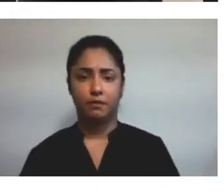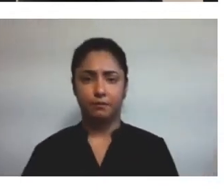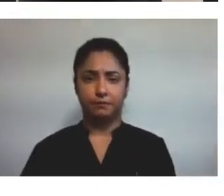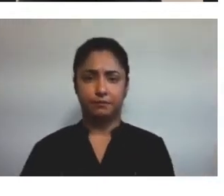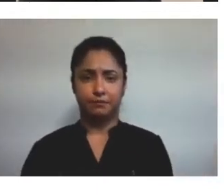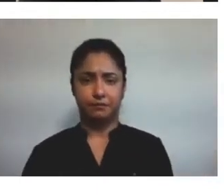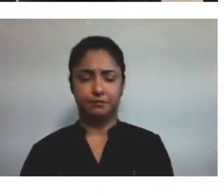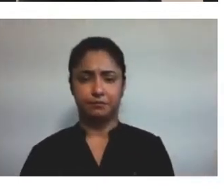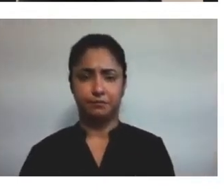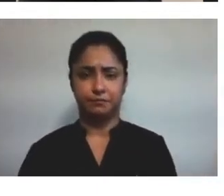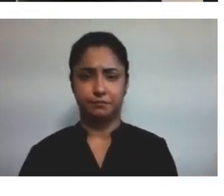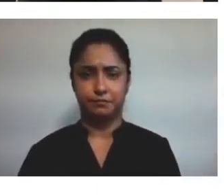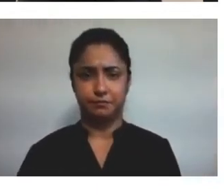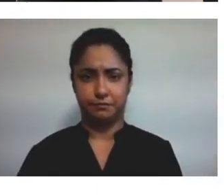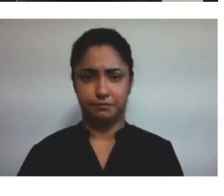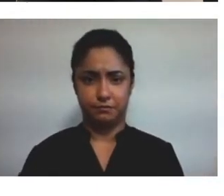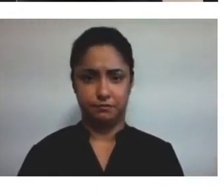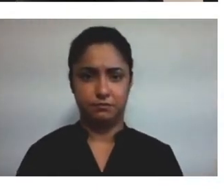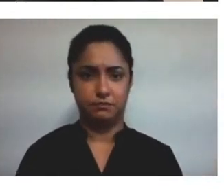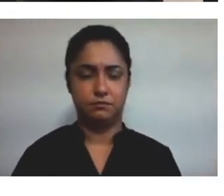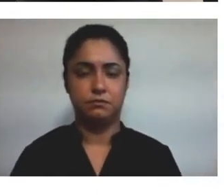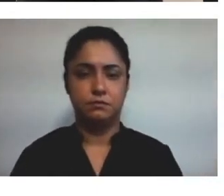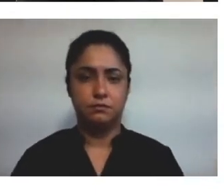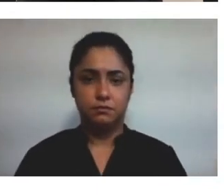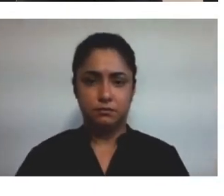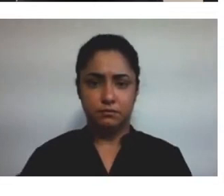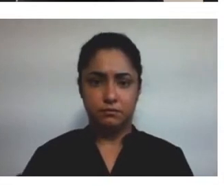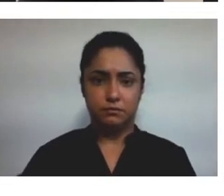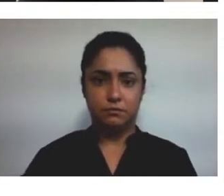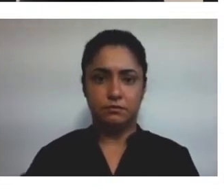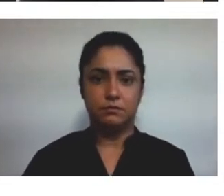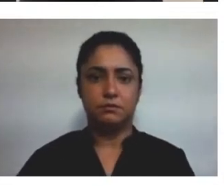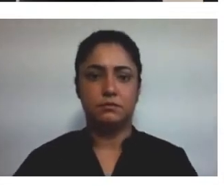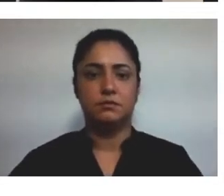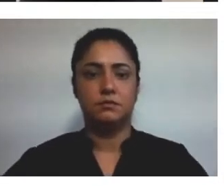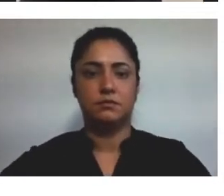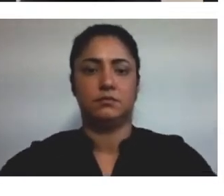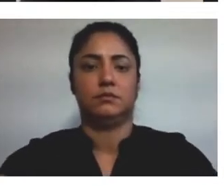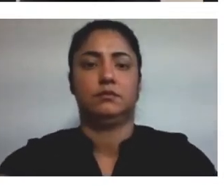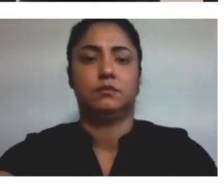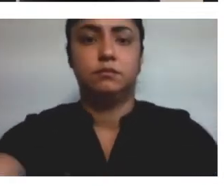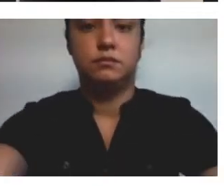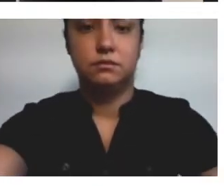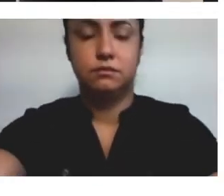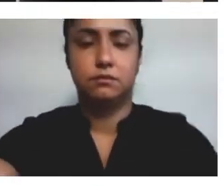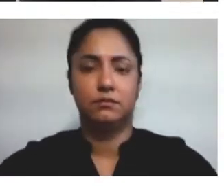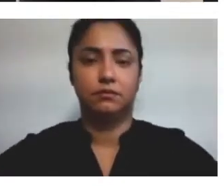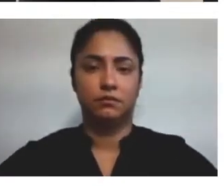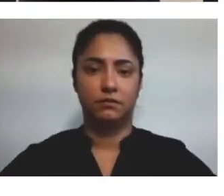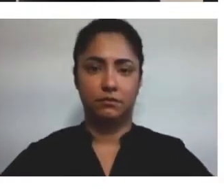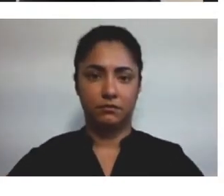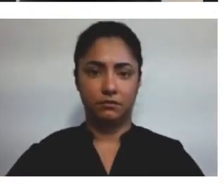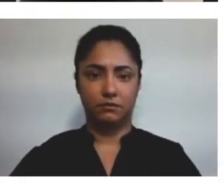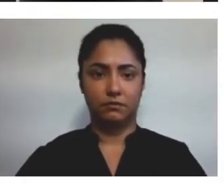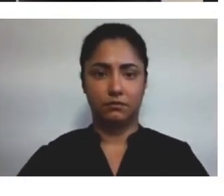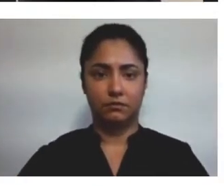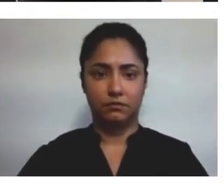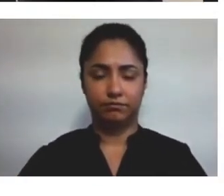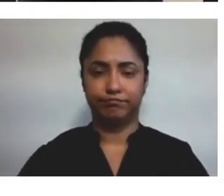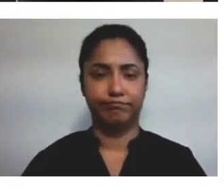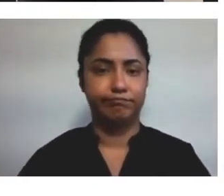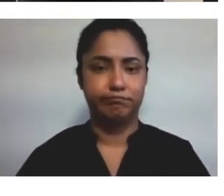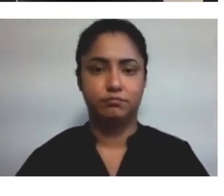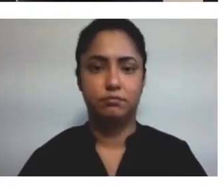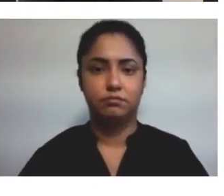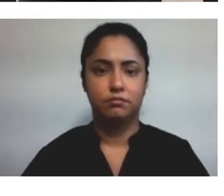e a gente havia anotado que os alunos estavam jogando muitas latas de alumínio pelos corredores e tudo mais, então a gente já